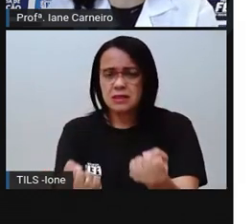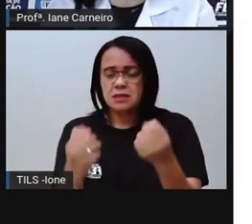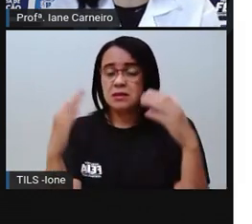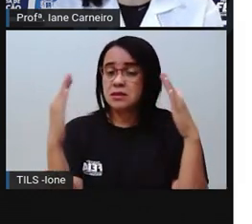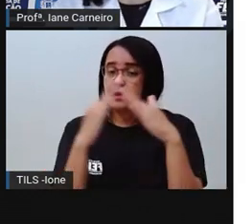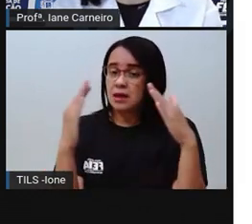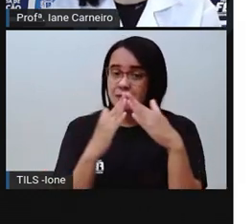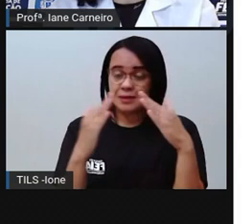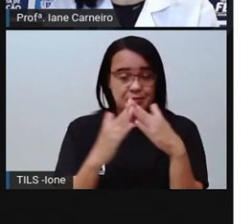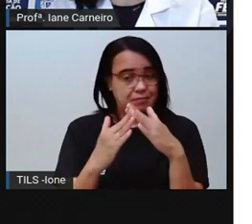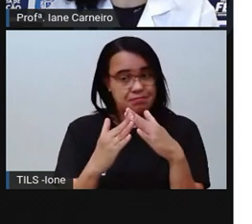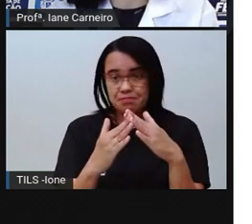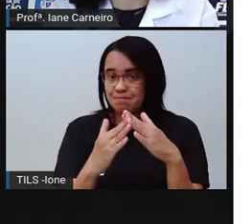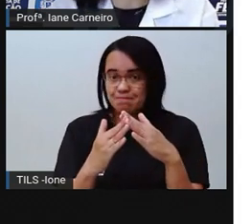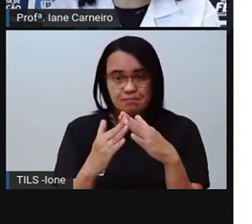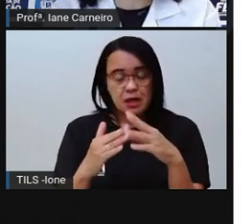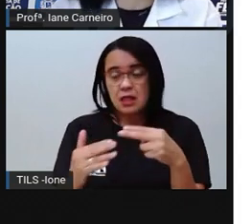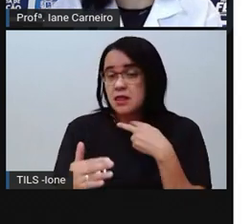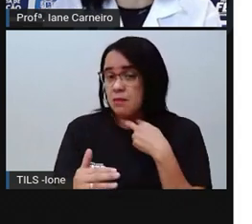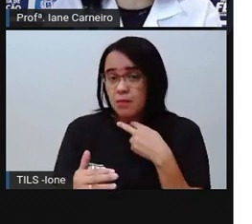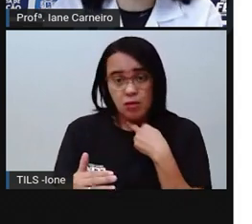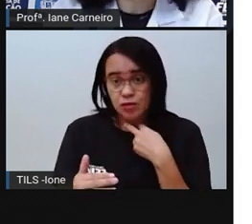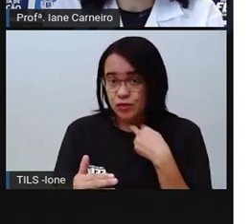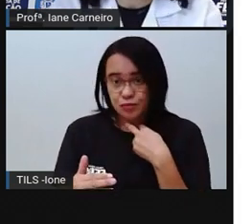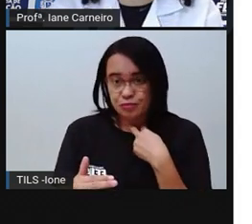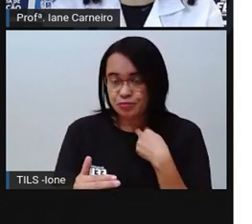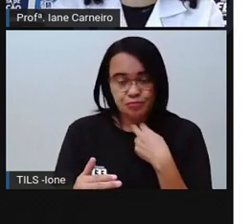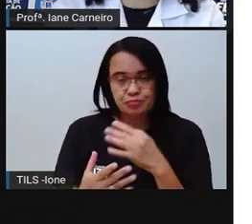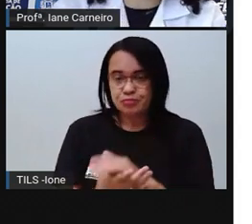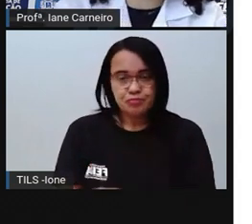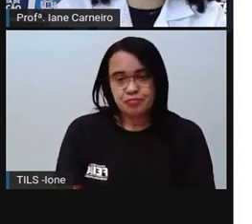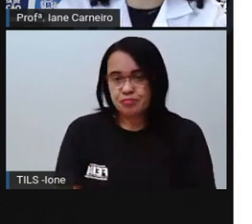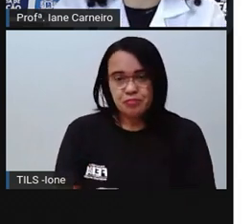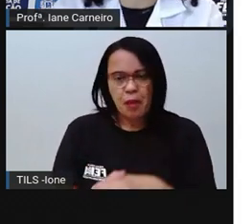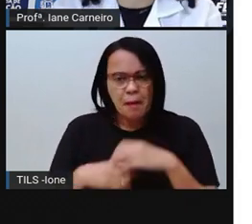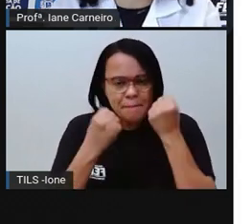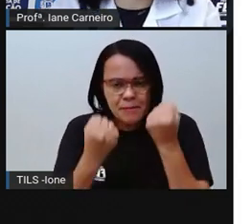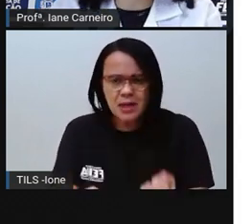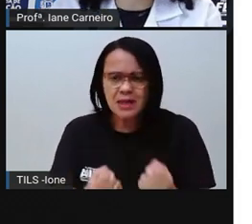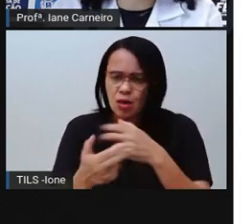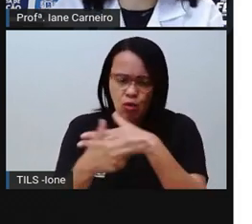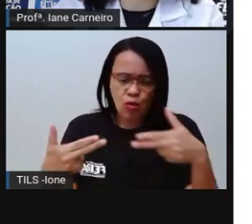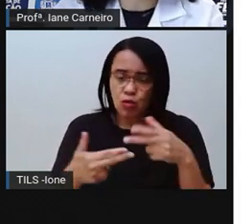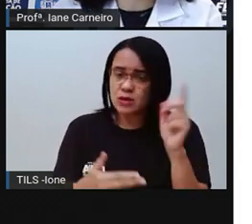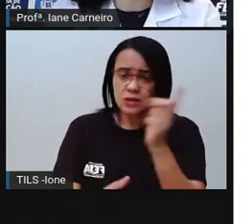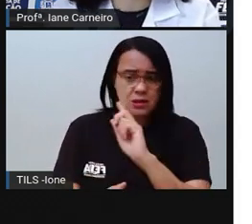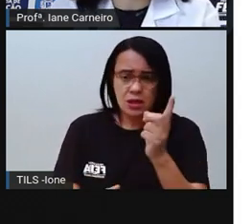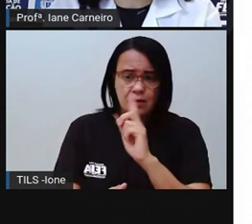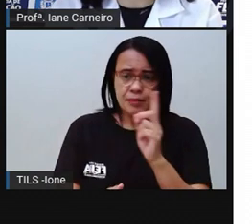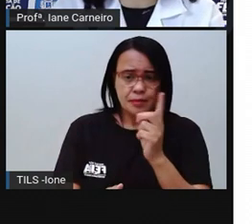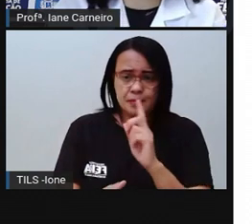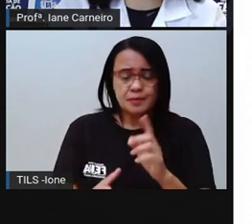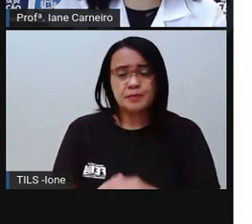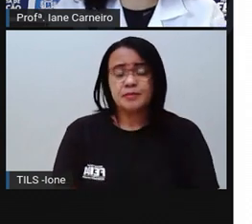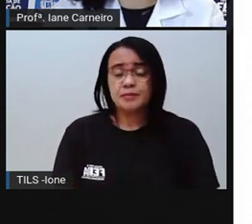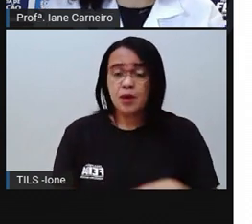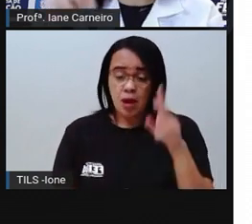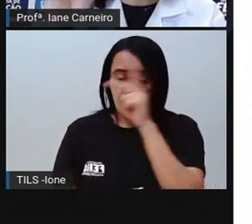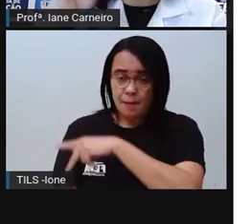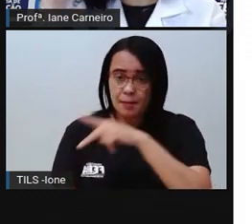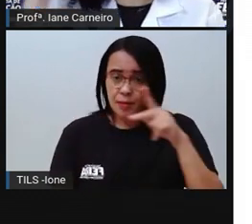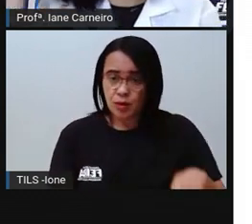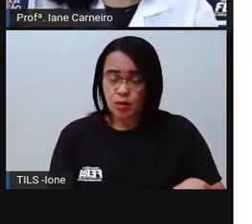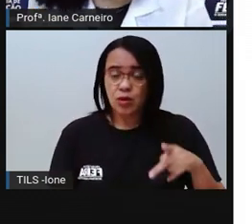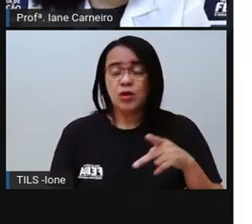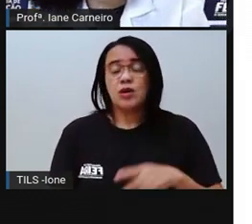né? Então, nada de criança tá lavando muito de prato, muito de roupa, pegando peso, não é assim que a Pró tá falando. A Pró tá falando de